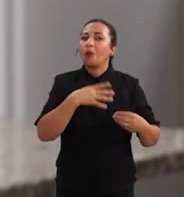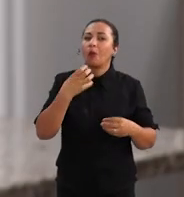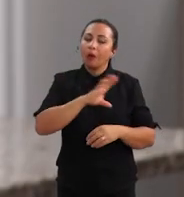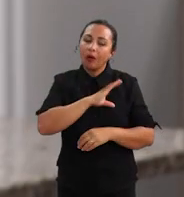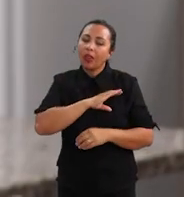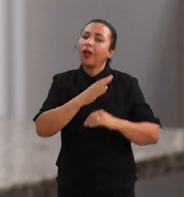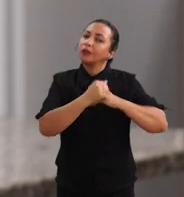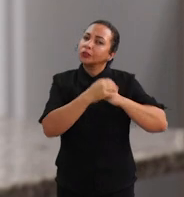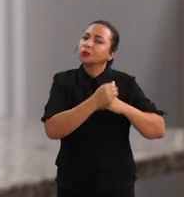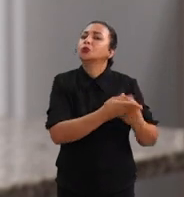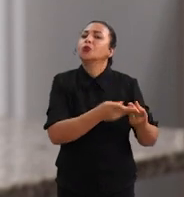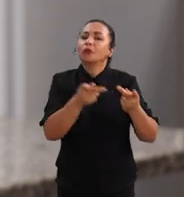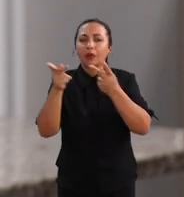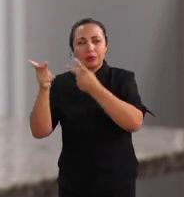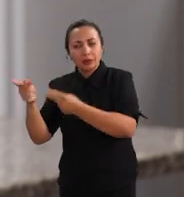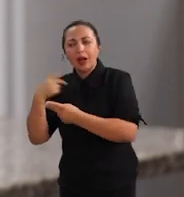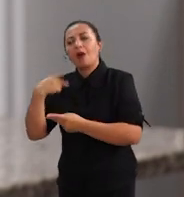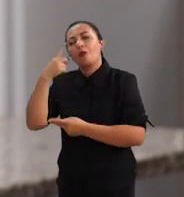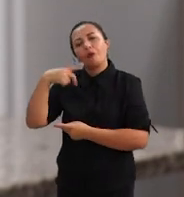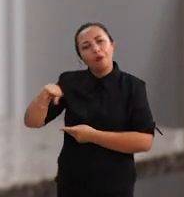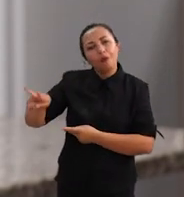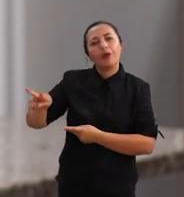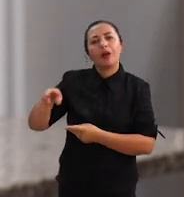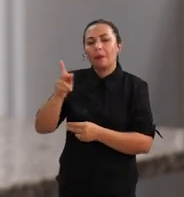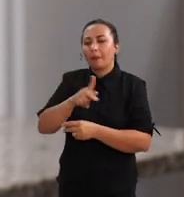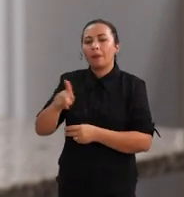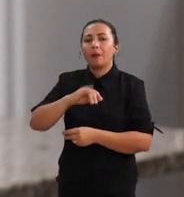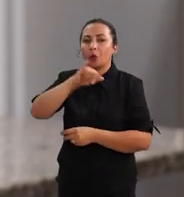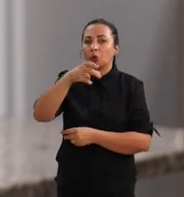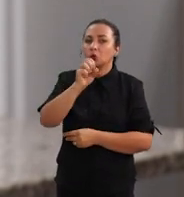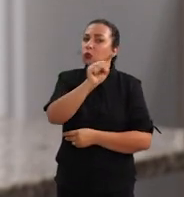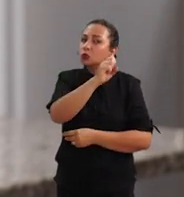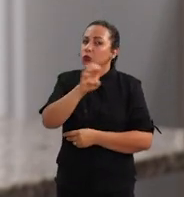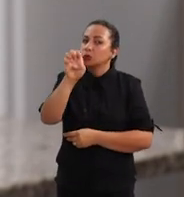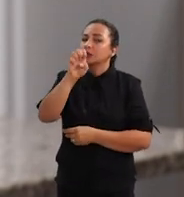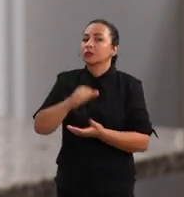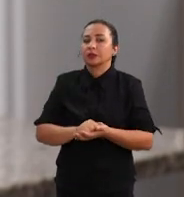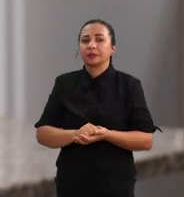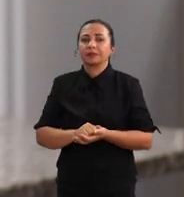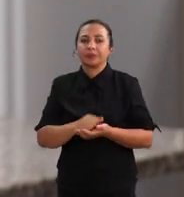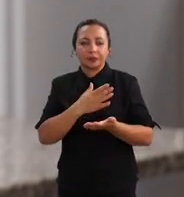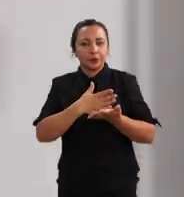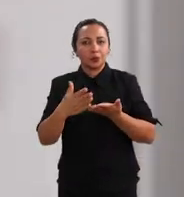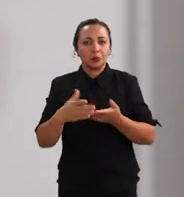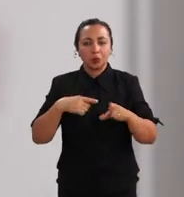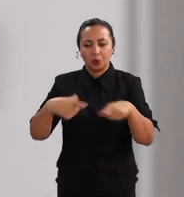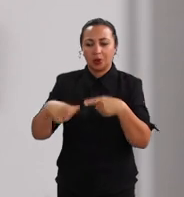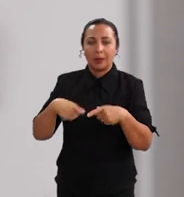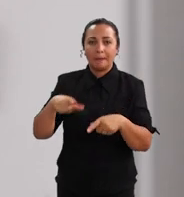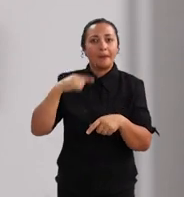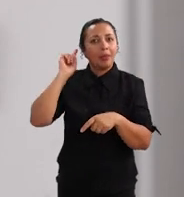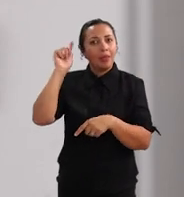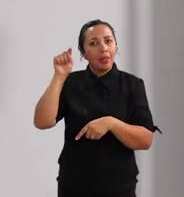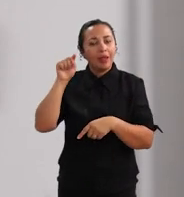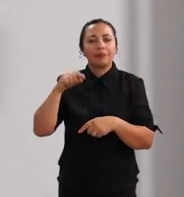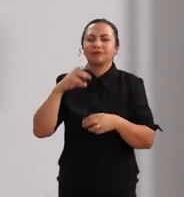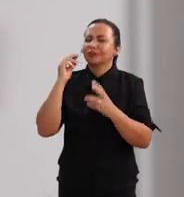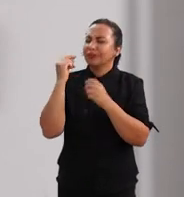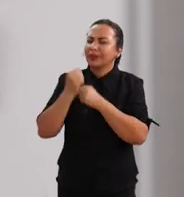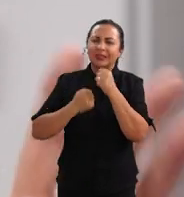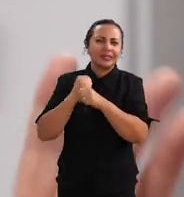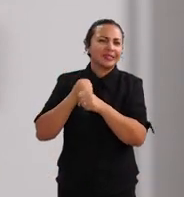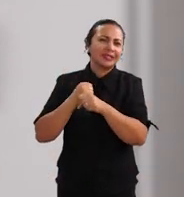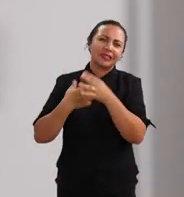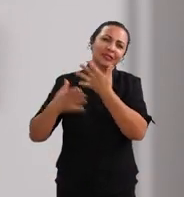área, levada por um colega, professor aposentado do meu departamento, professor José Gerardo, e ele começou esse trabalho